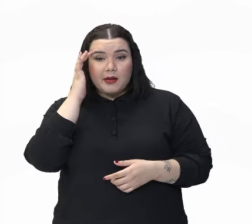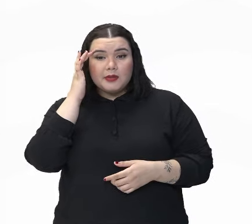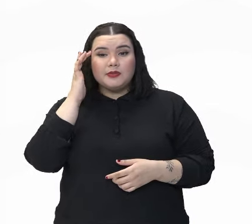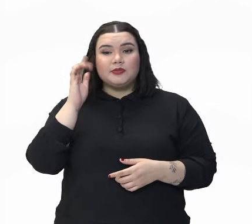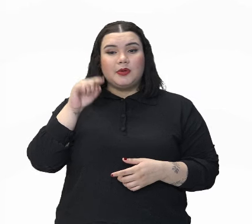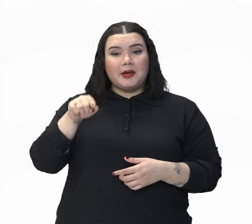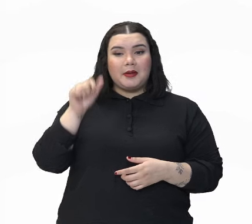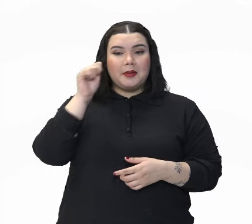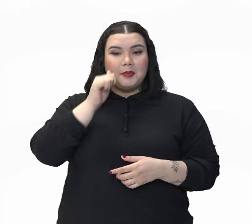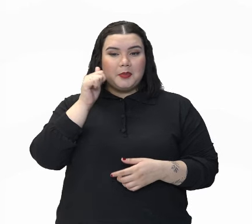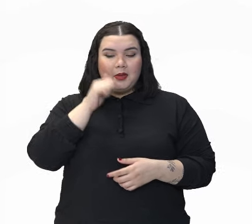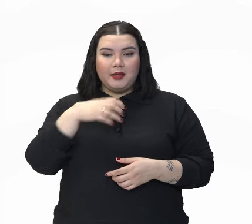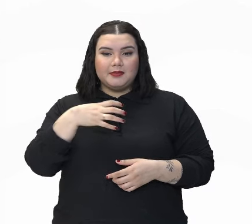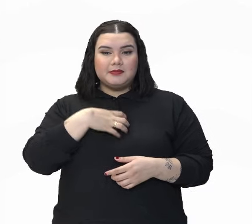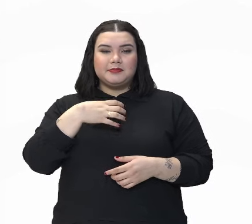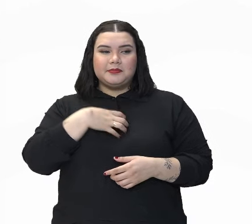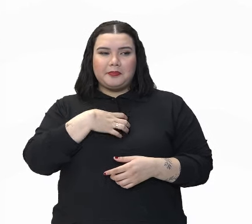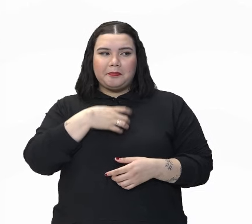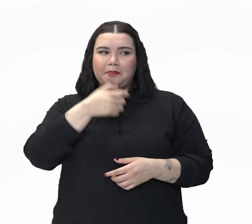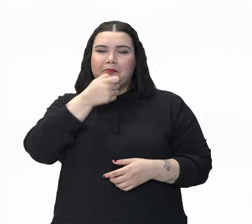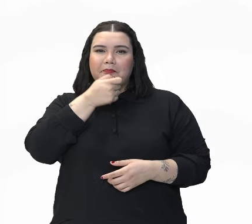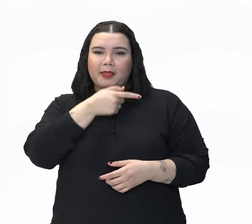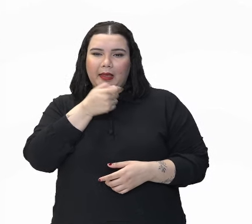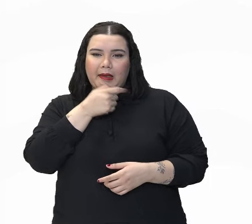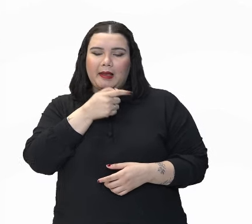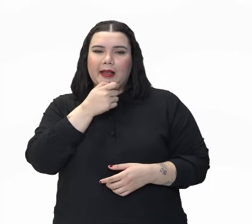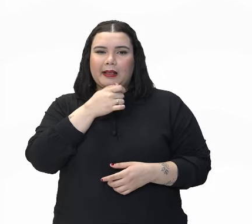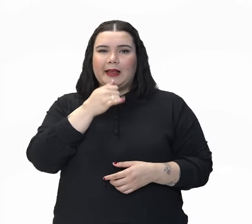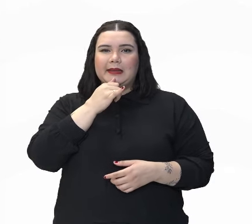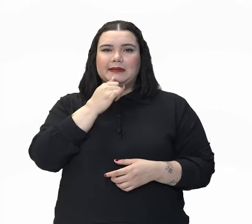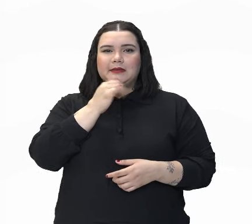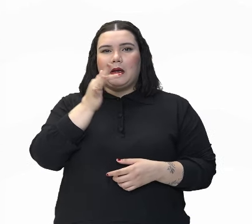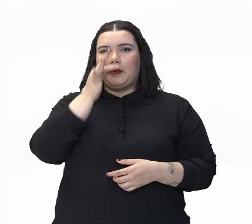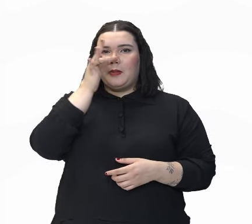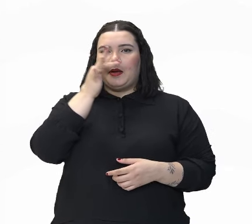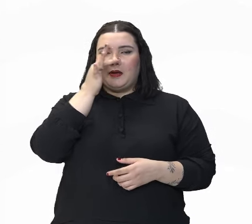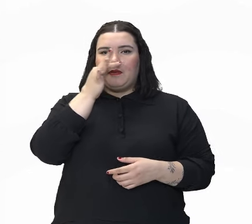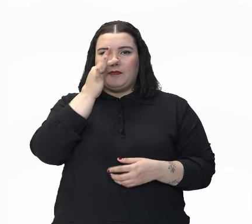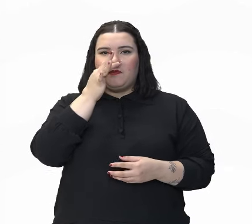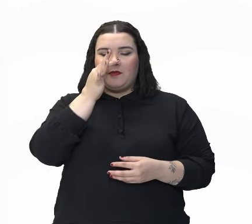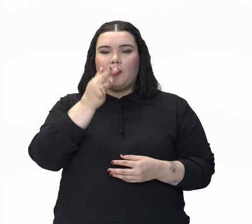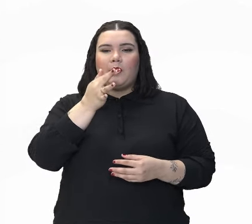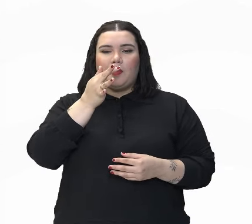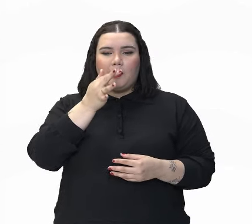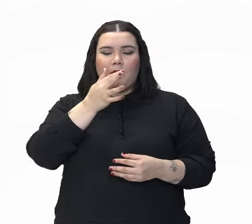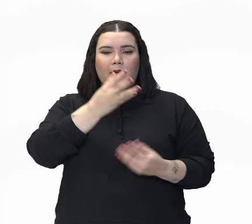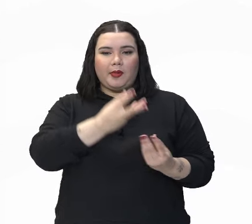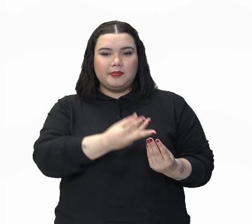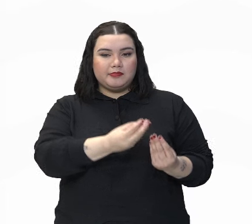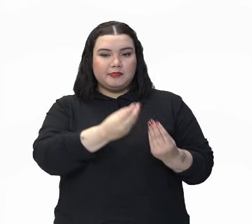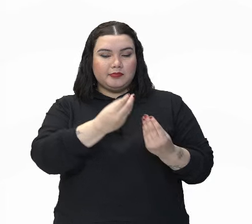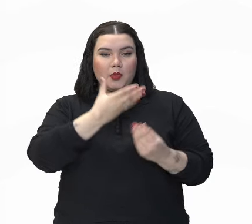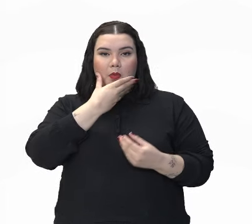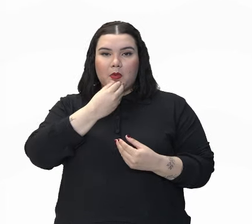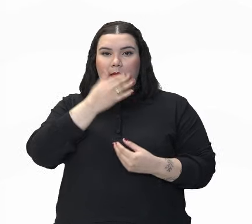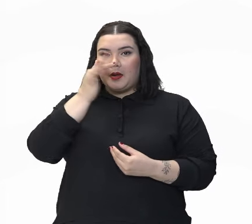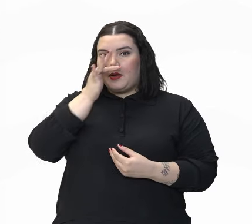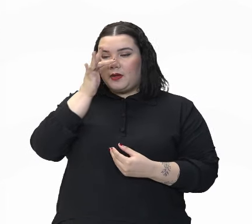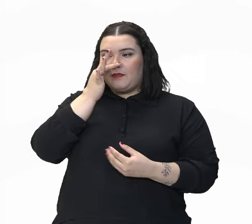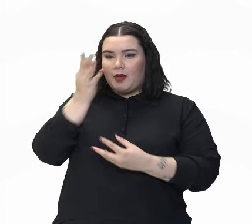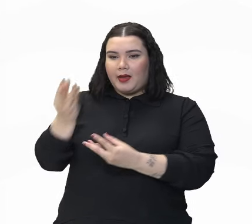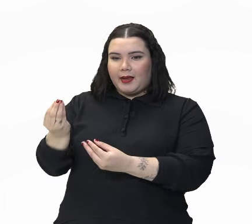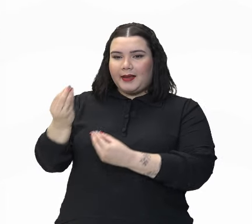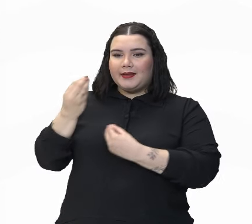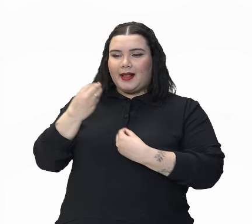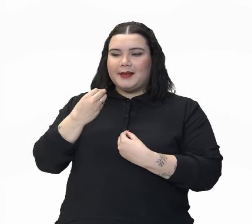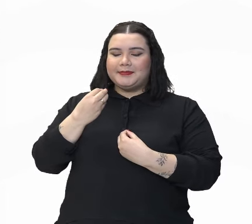estou achando que ela foi um pouco irônica. Veja a reação dela, né? Querendo rir